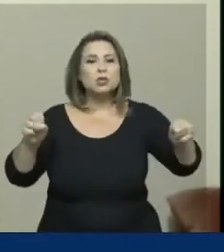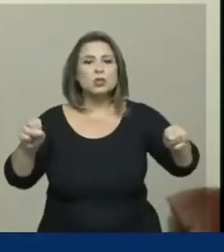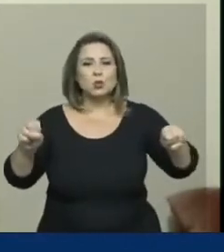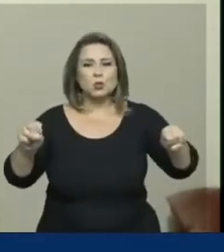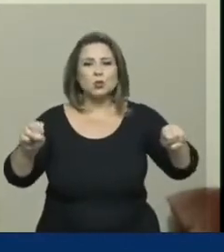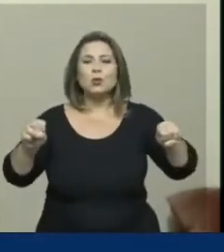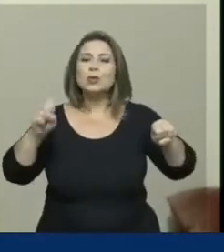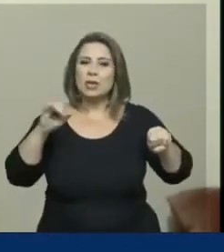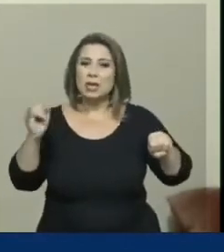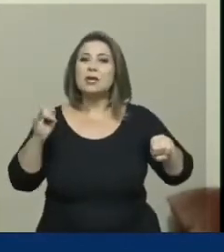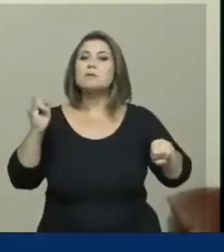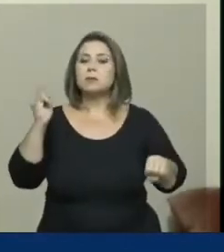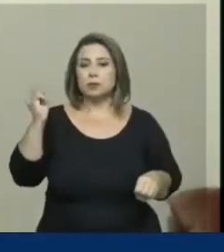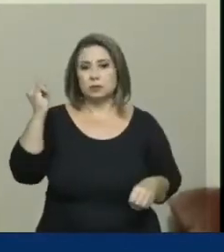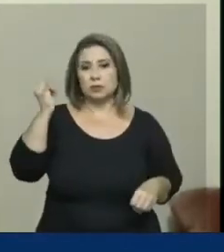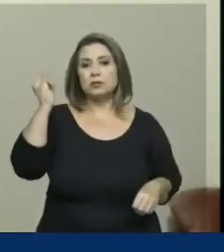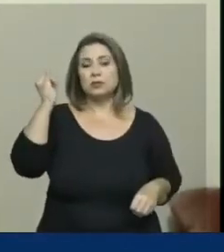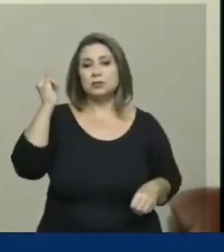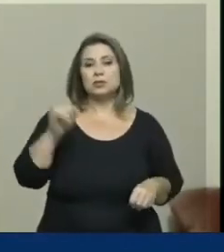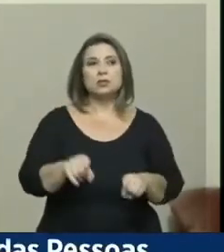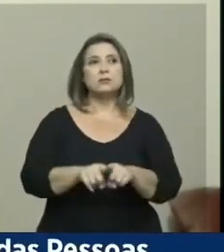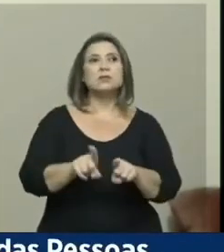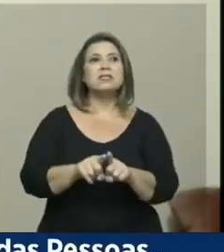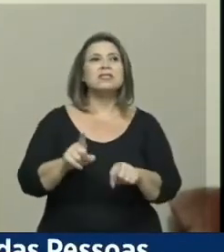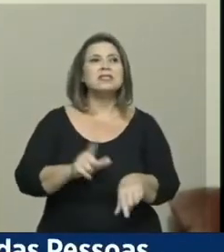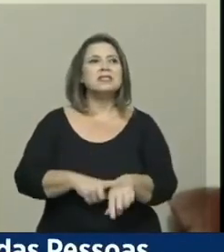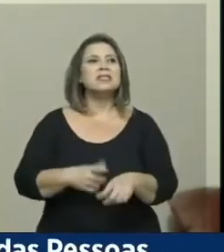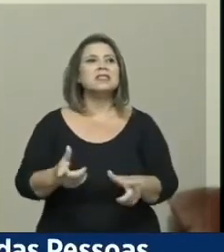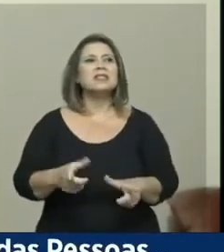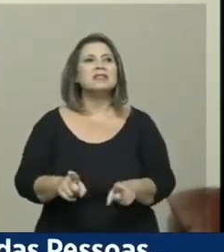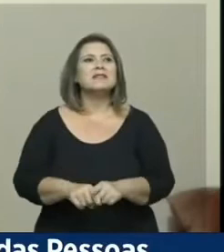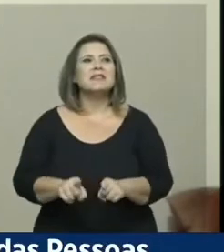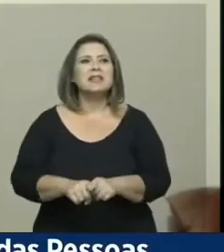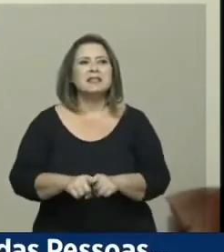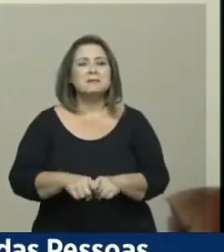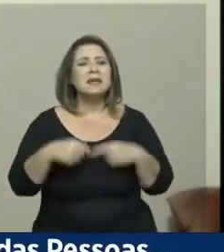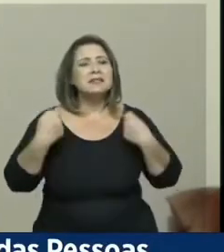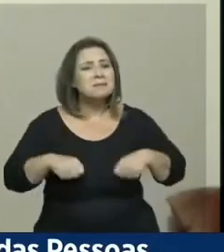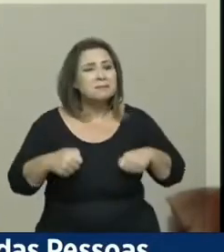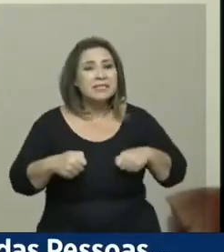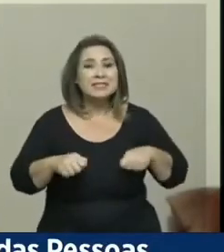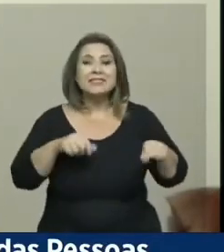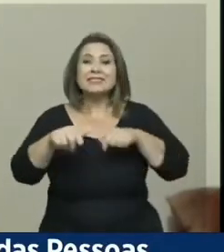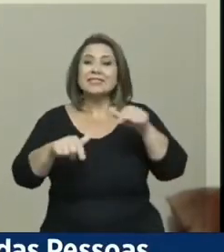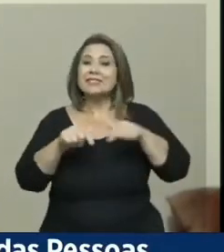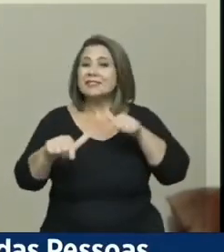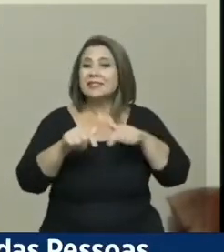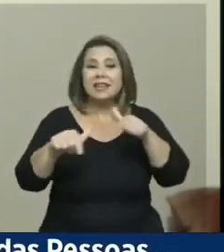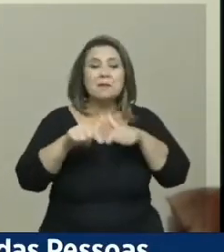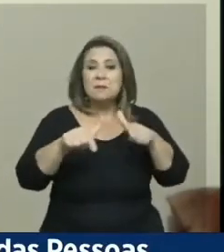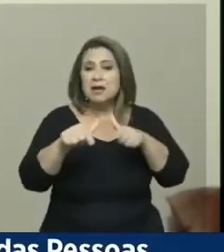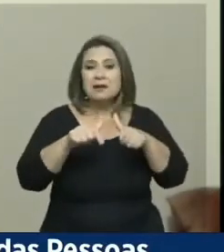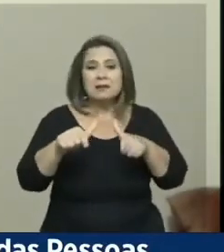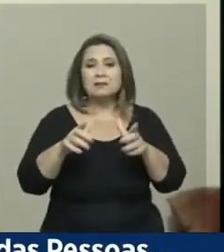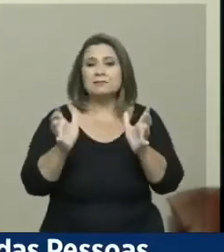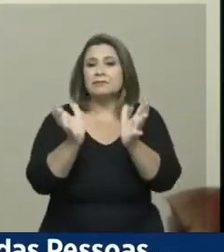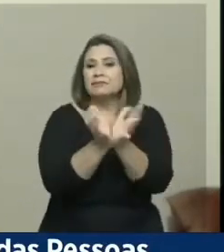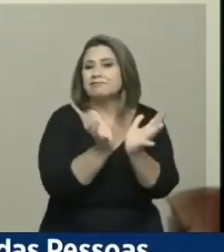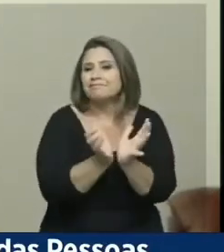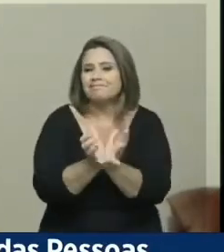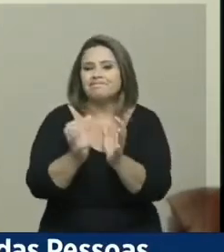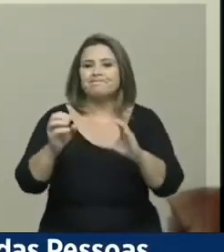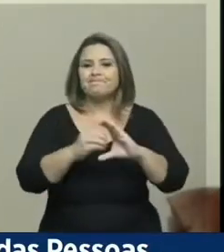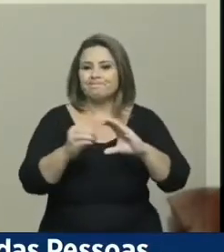mas não mais importante do que o seu pleno funcionamento. E, assim, o Dr.